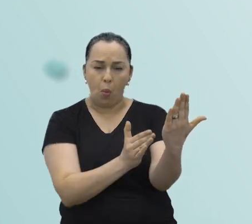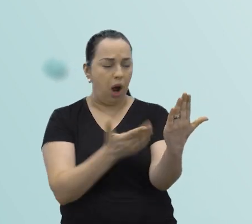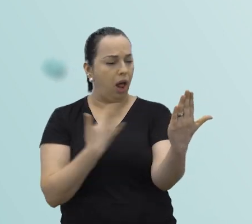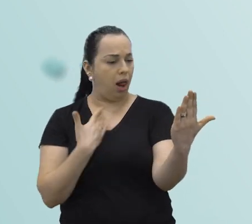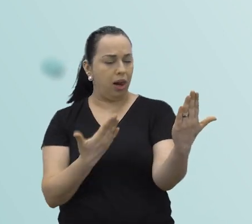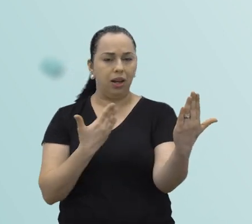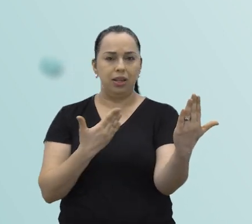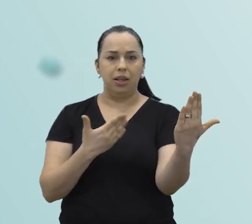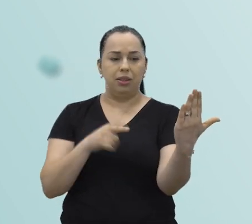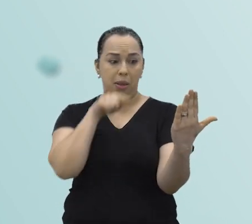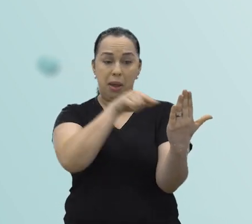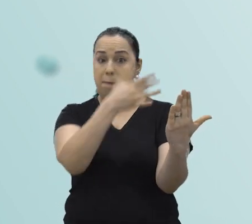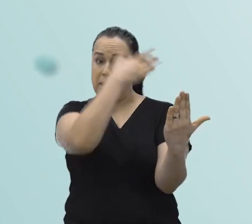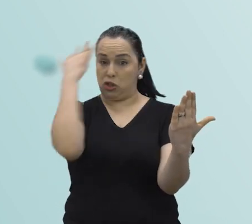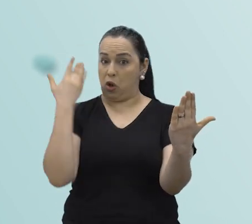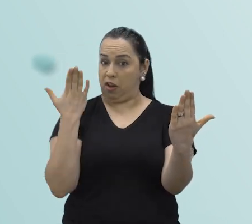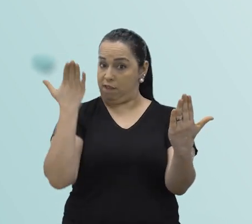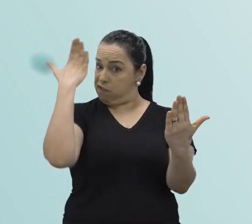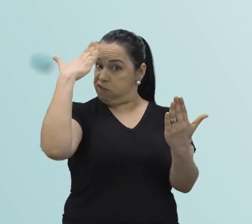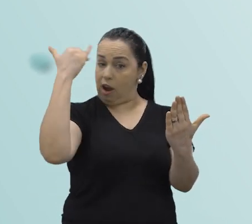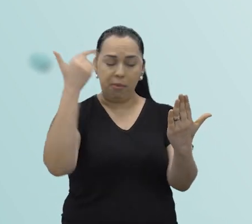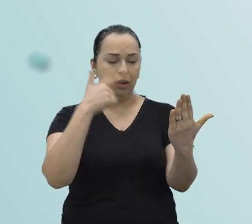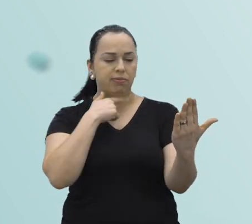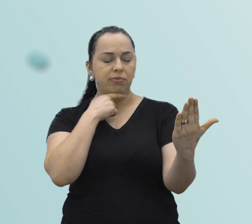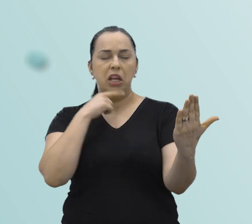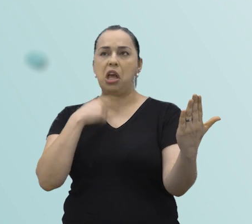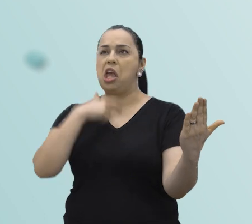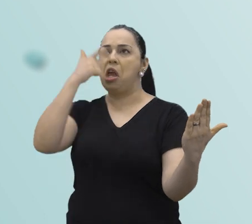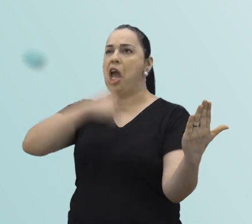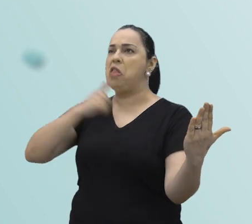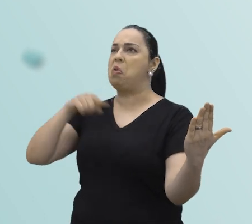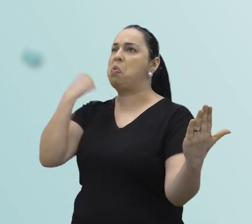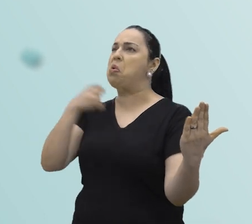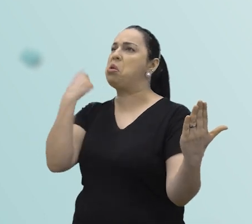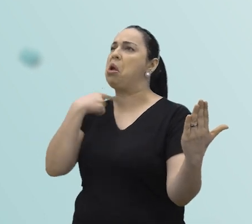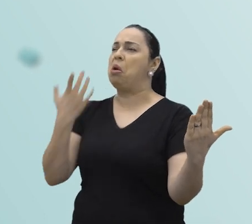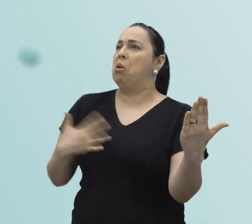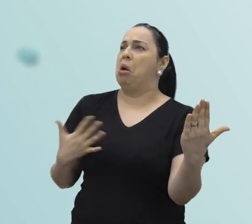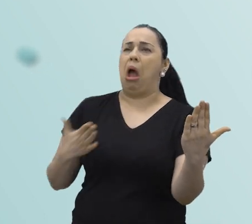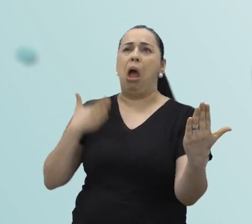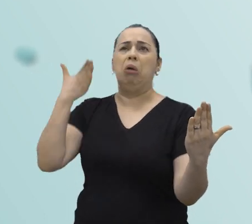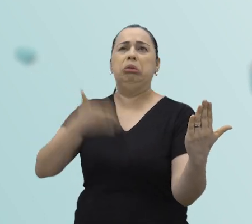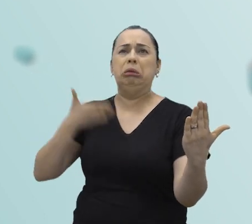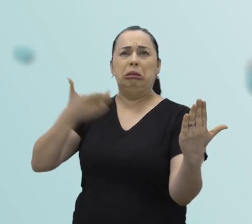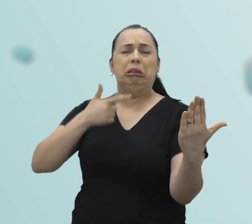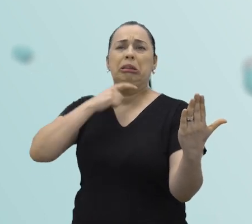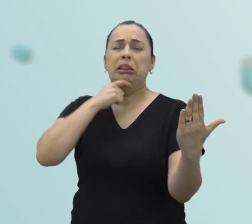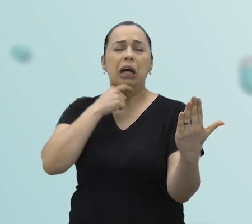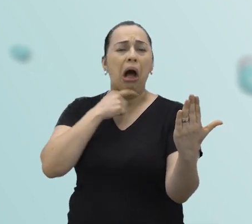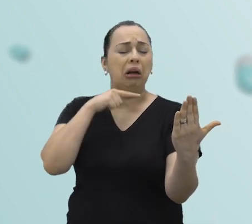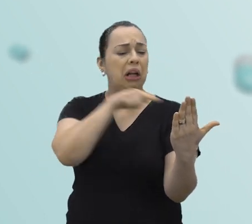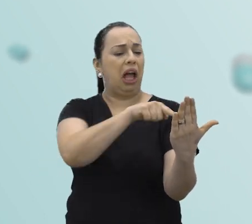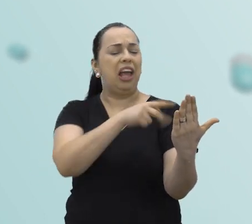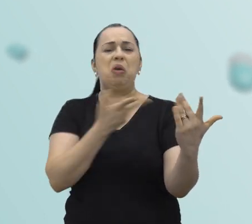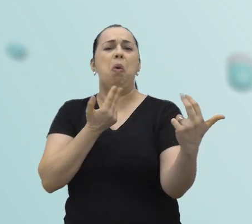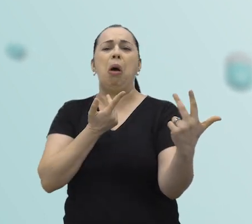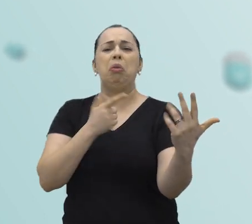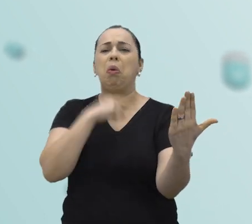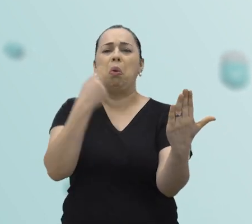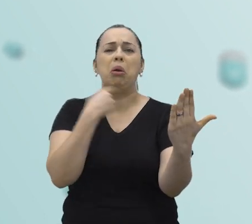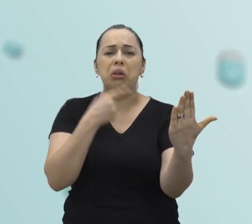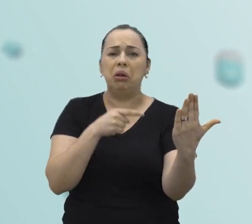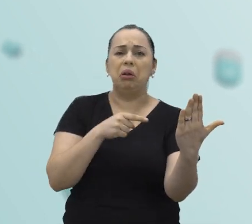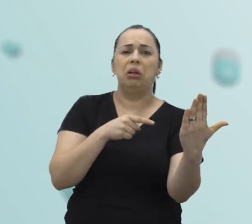pessoas de sucesso e nos questionamos eu não estou assim, eu não consigo atingir o que aquela pessoa atingiu,